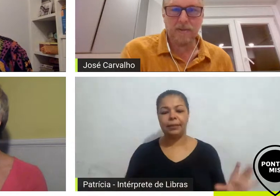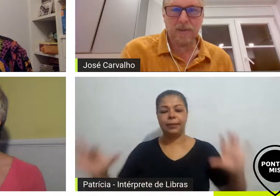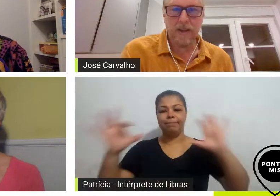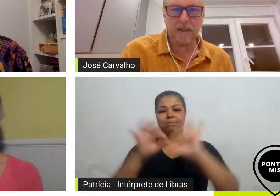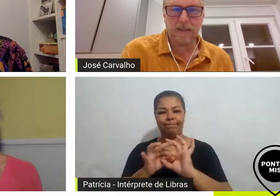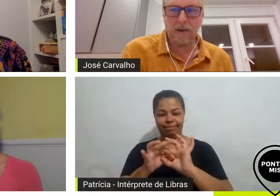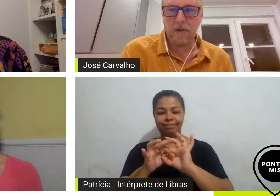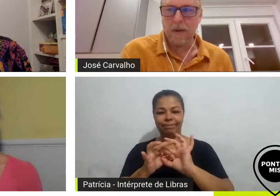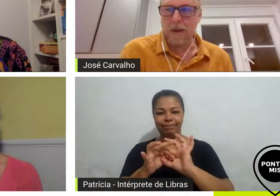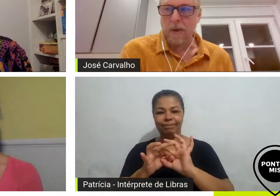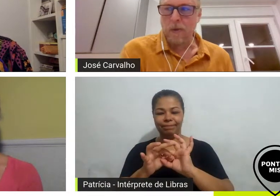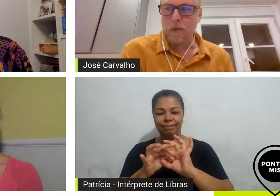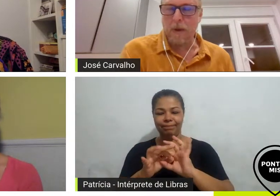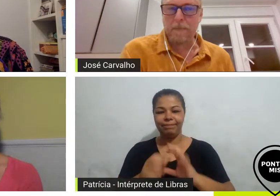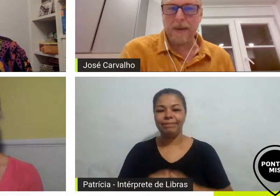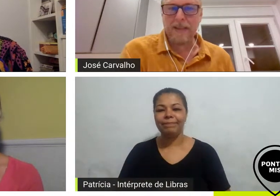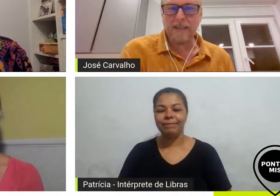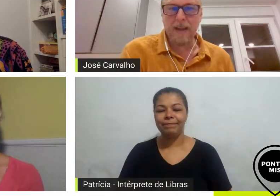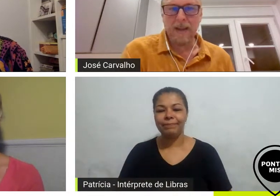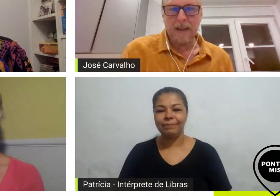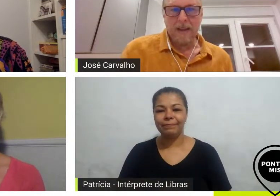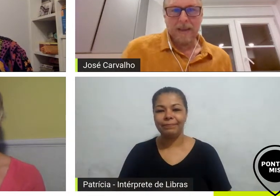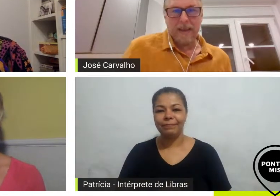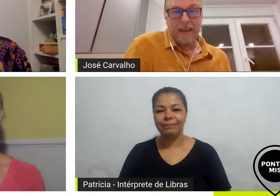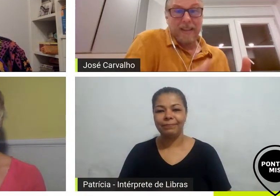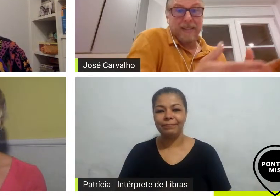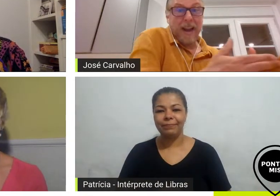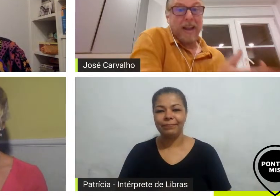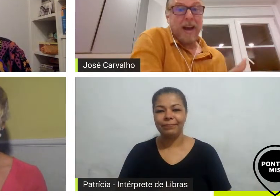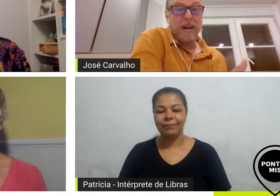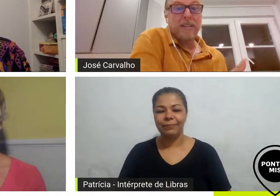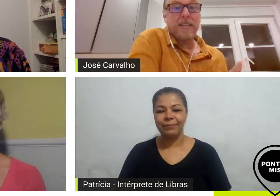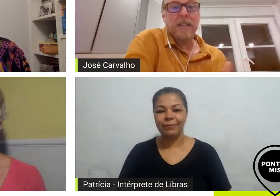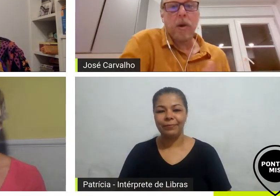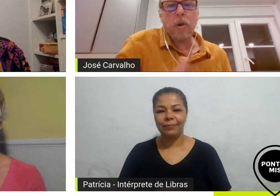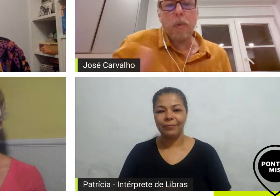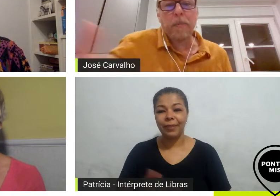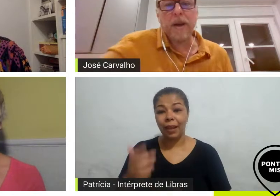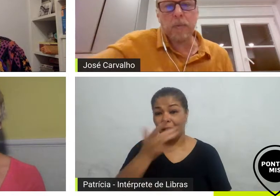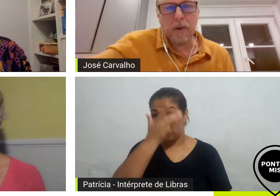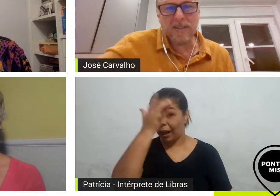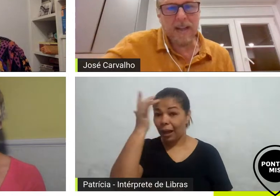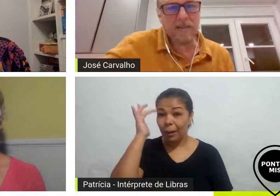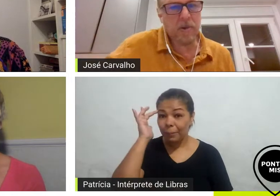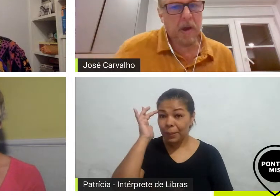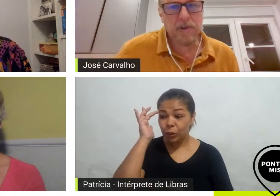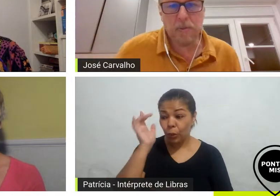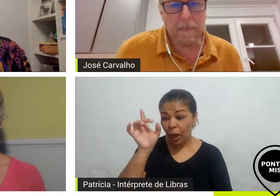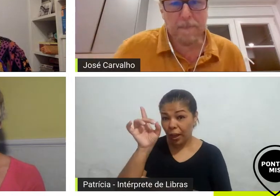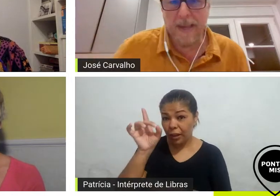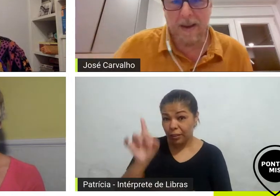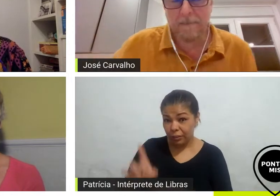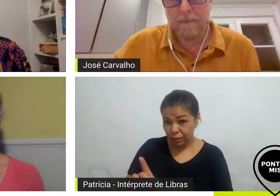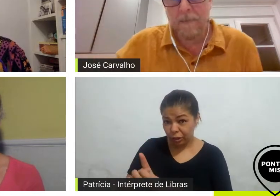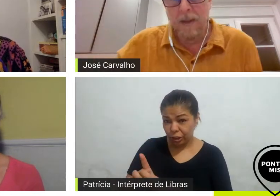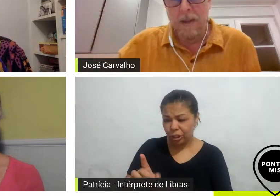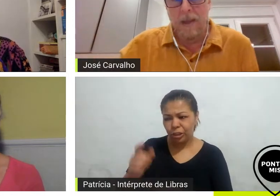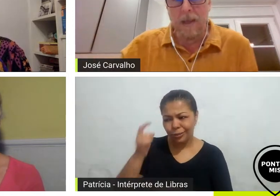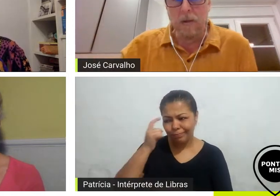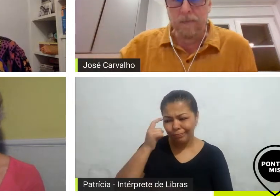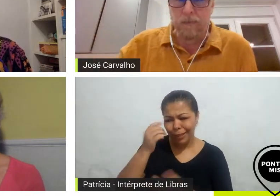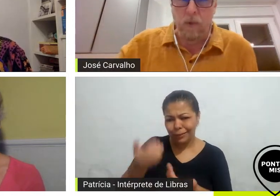processo de criação uma peça que entrega antes e não acompanha o processo que eu acho uma pena